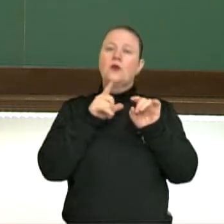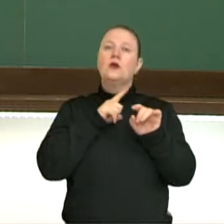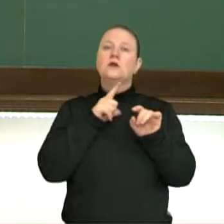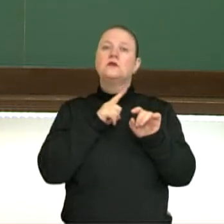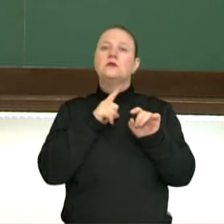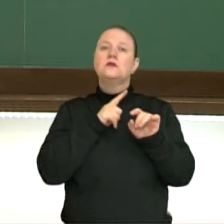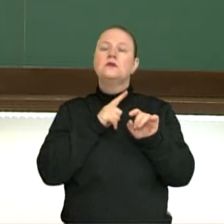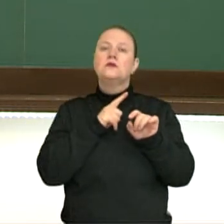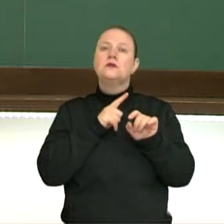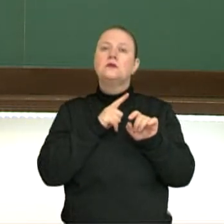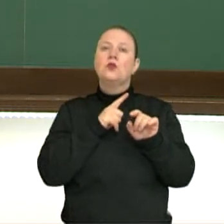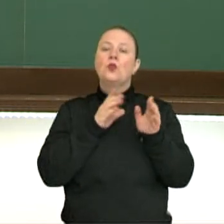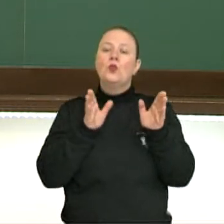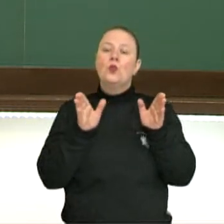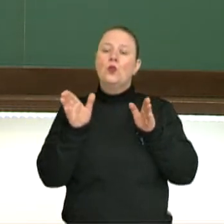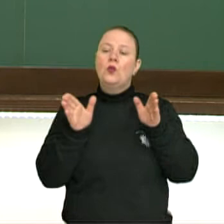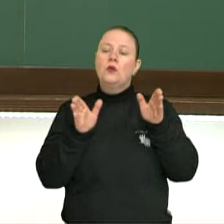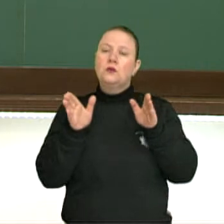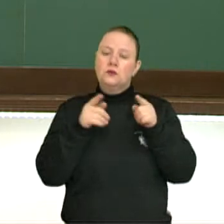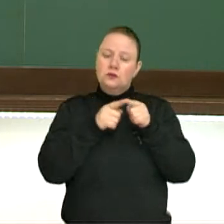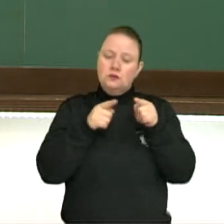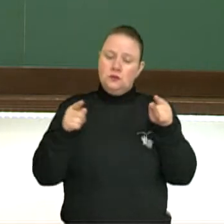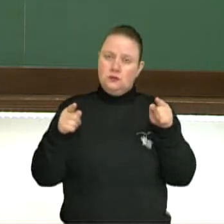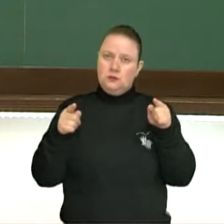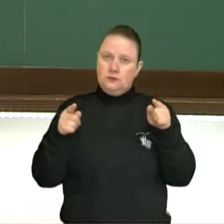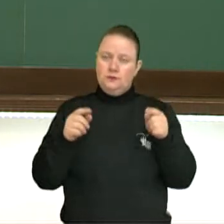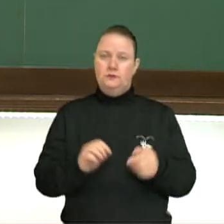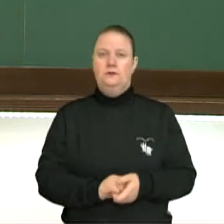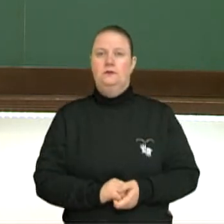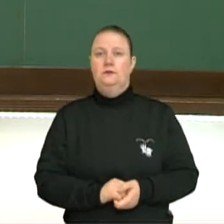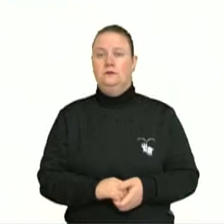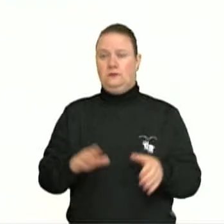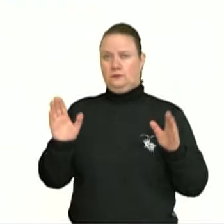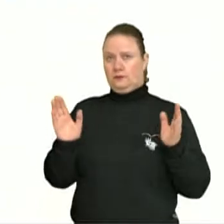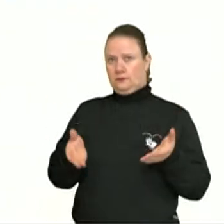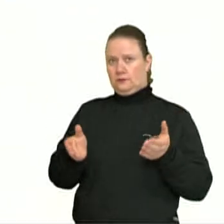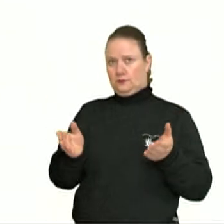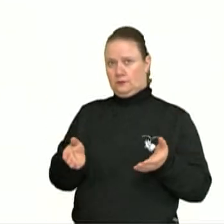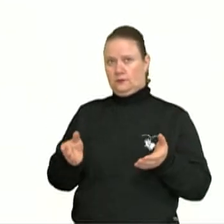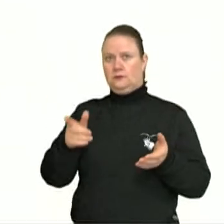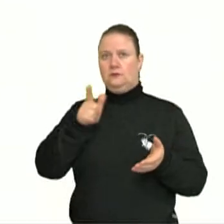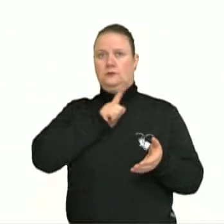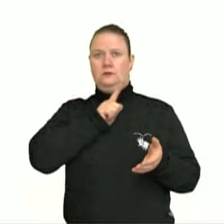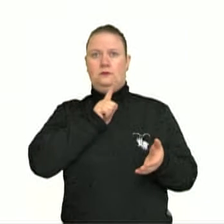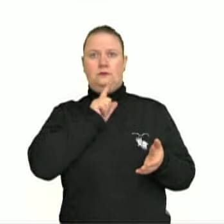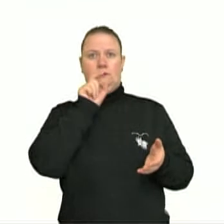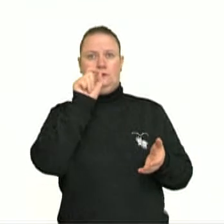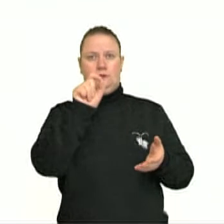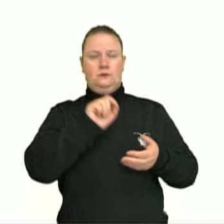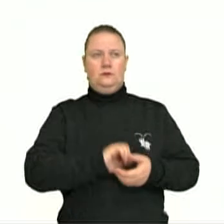tempo associado, como oscilação de um pêndulo, certo? Nesse caso aqui, a gente fez o seguinte,